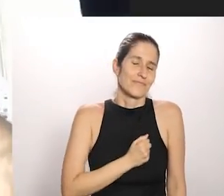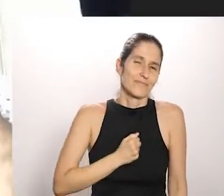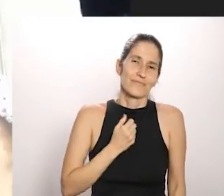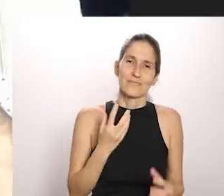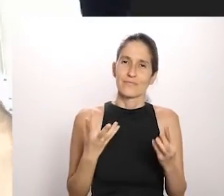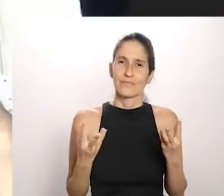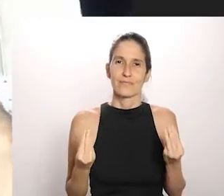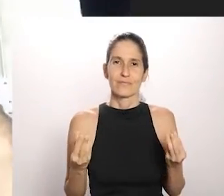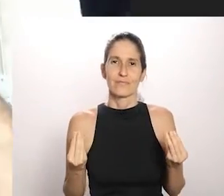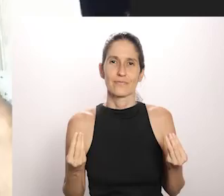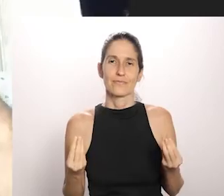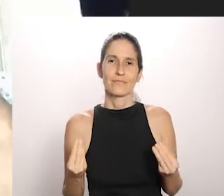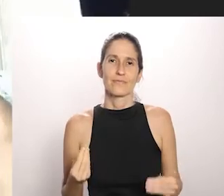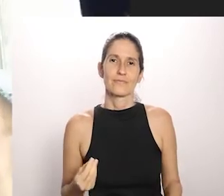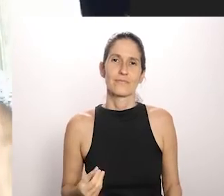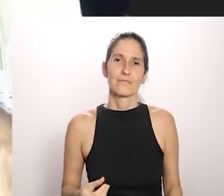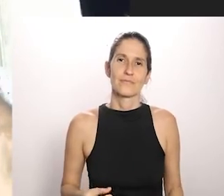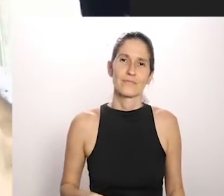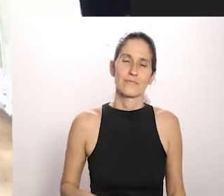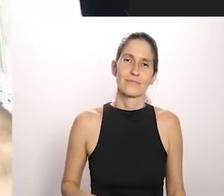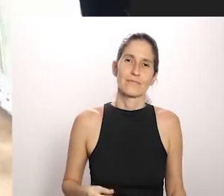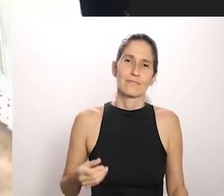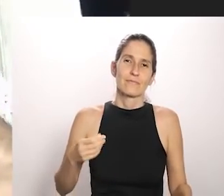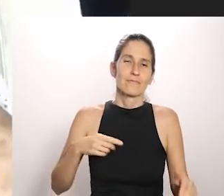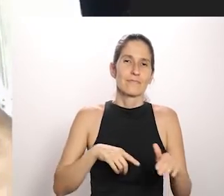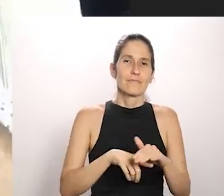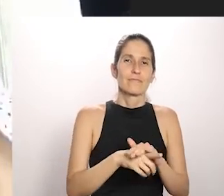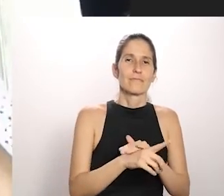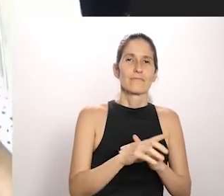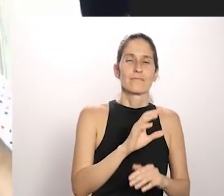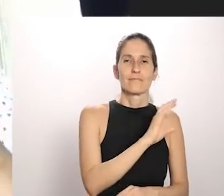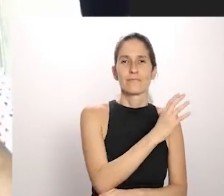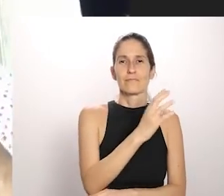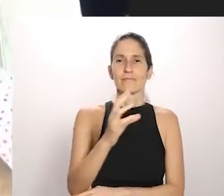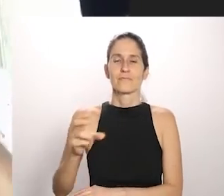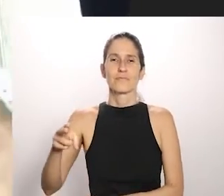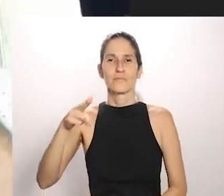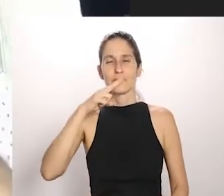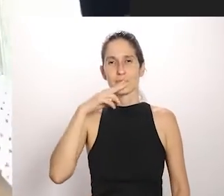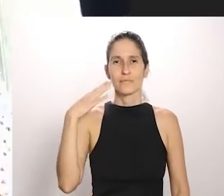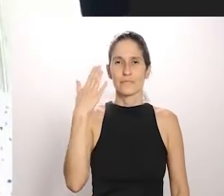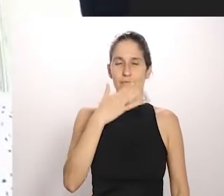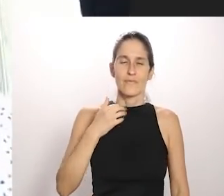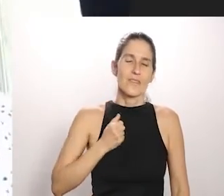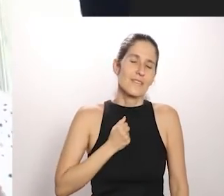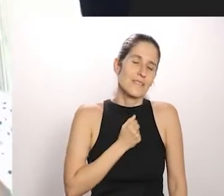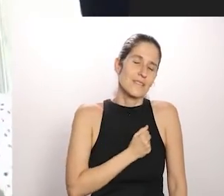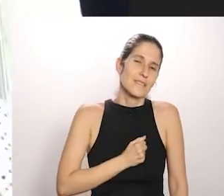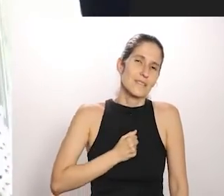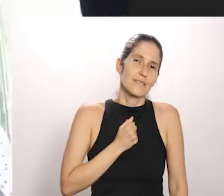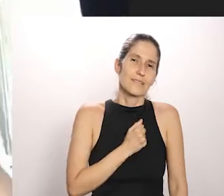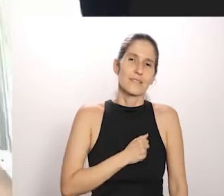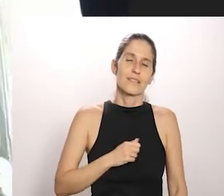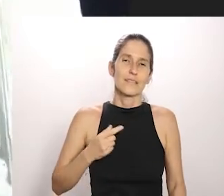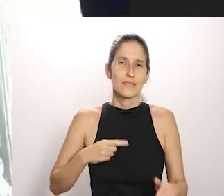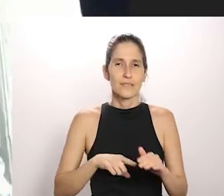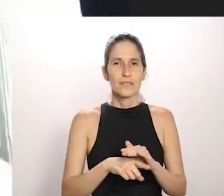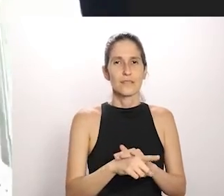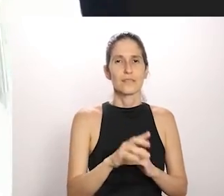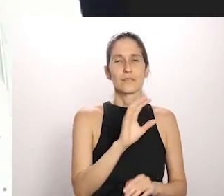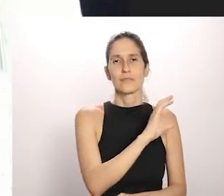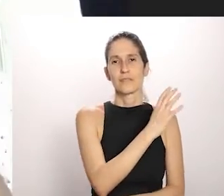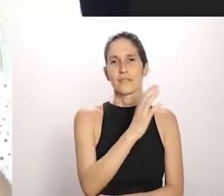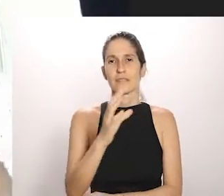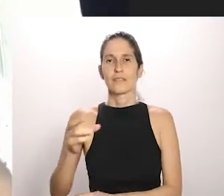da nada dentro do canavial. Ô, que saudade da